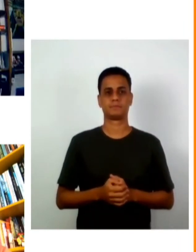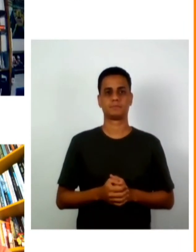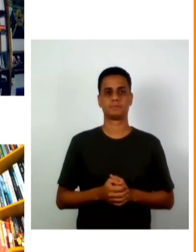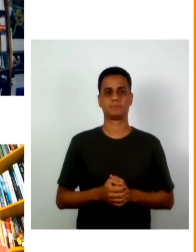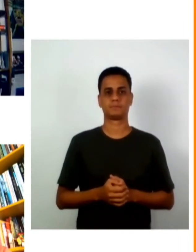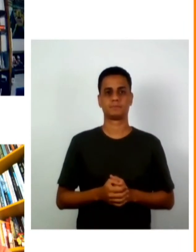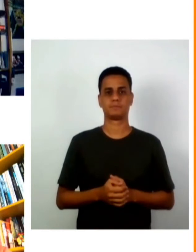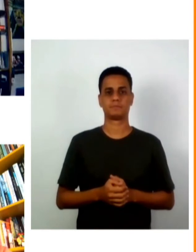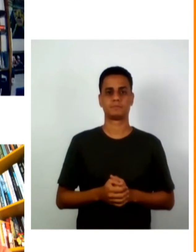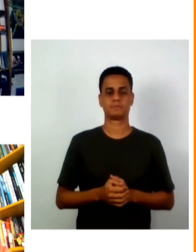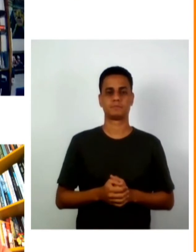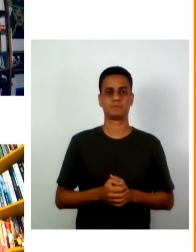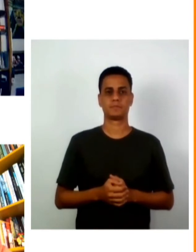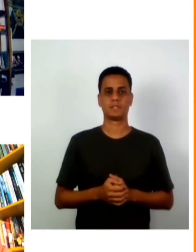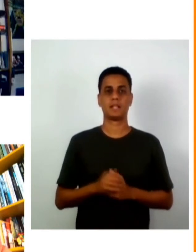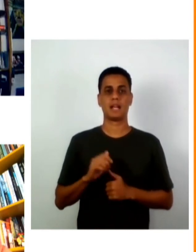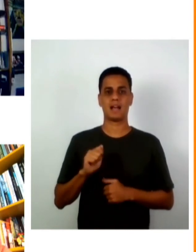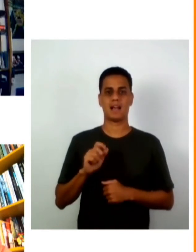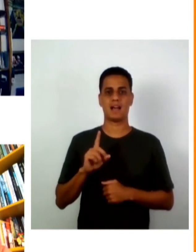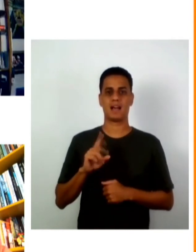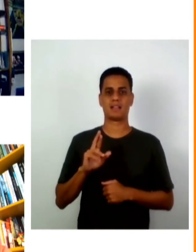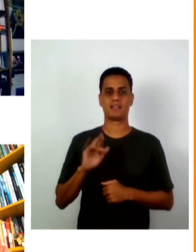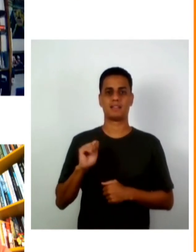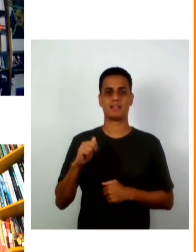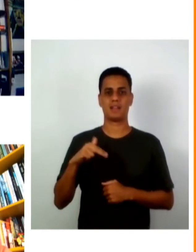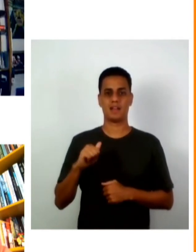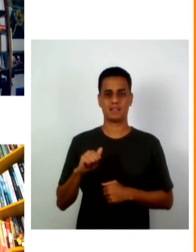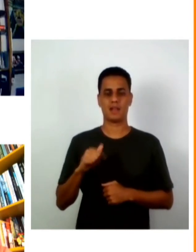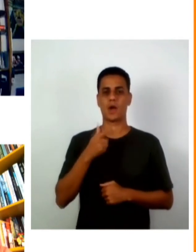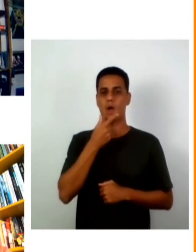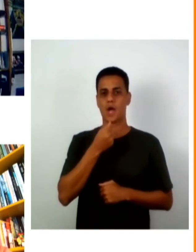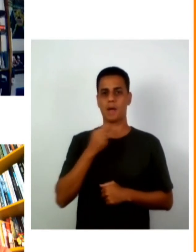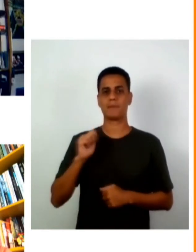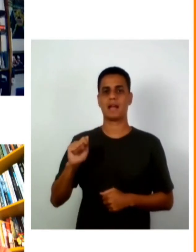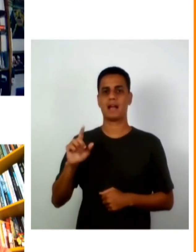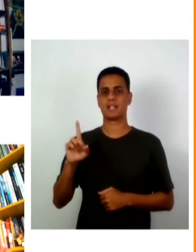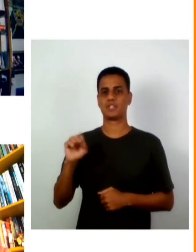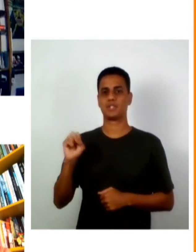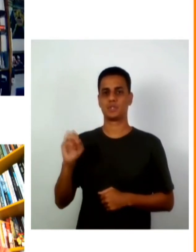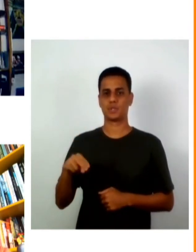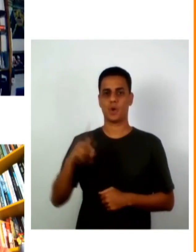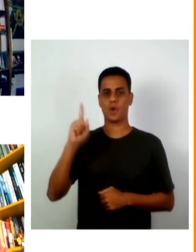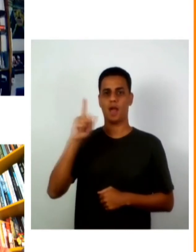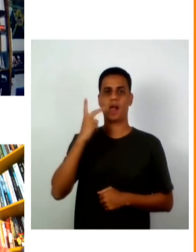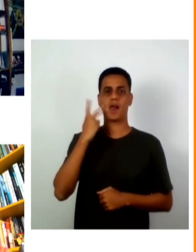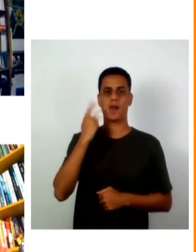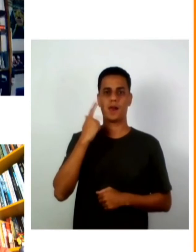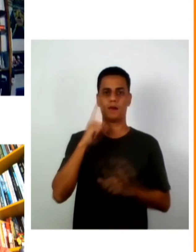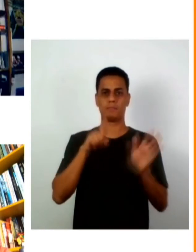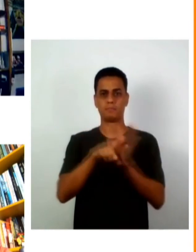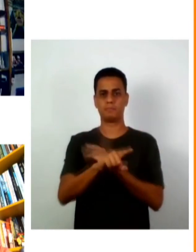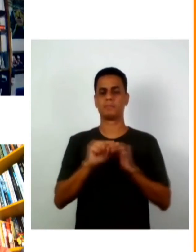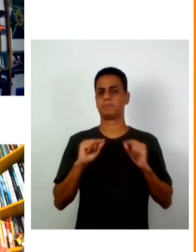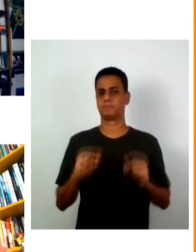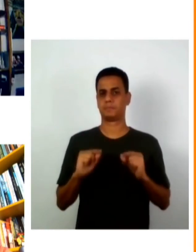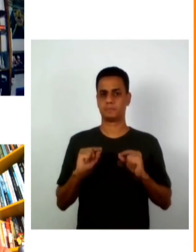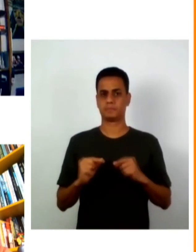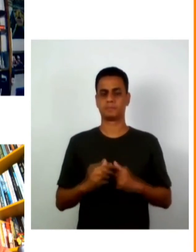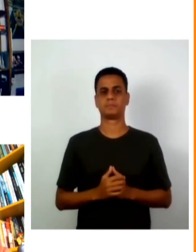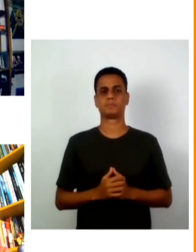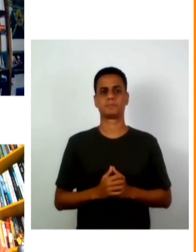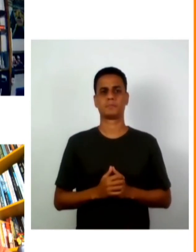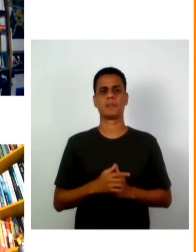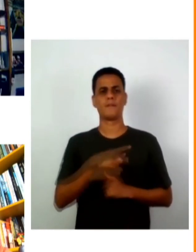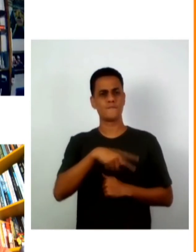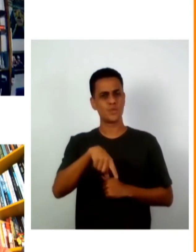para a Adriana é uma pergunta do Adson Pinheiro de Fortaleza ele pergunta o seguinte já chegou a mensurar o